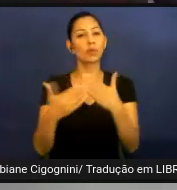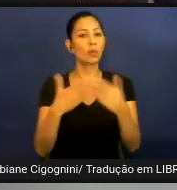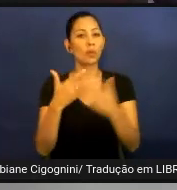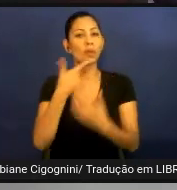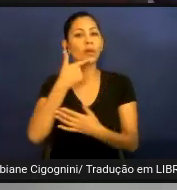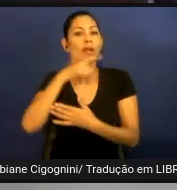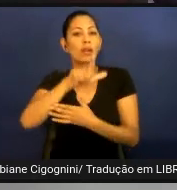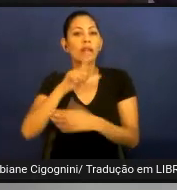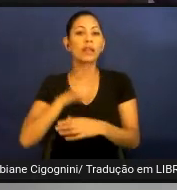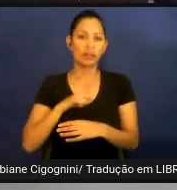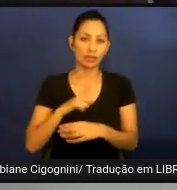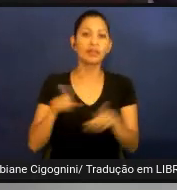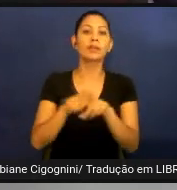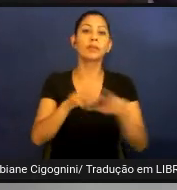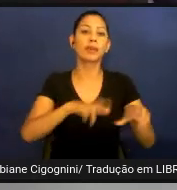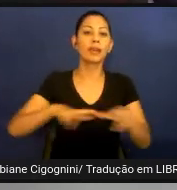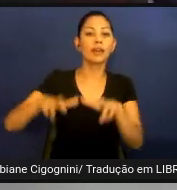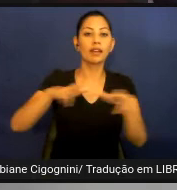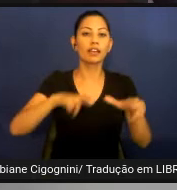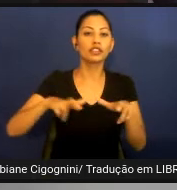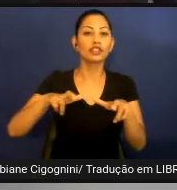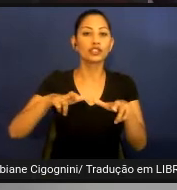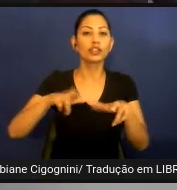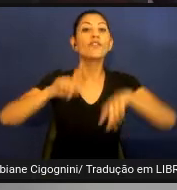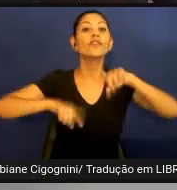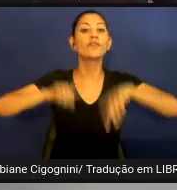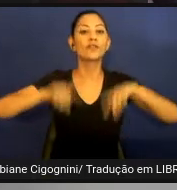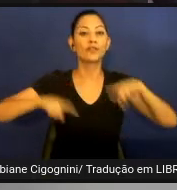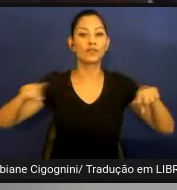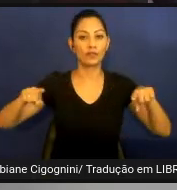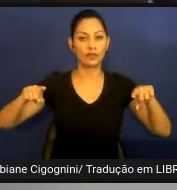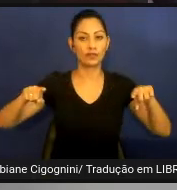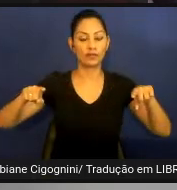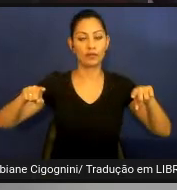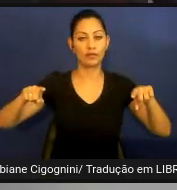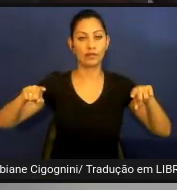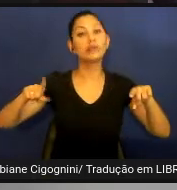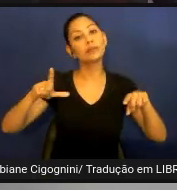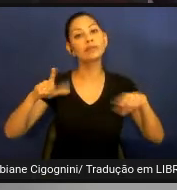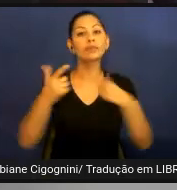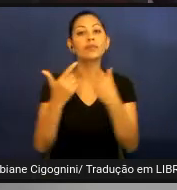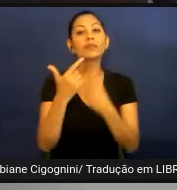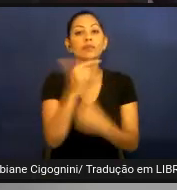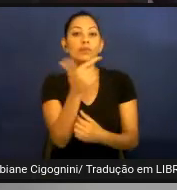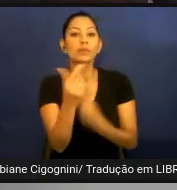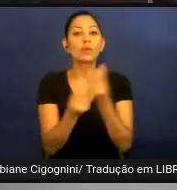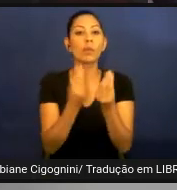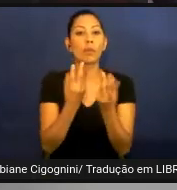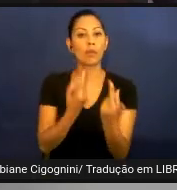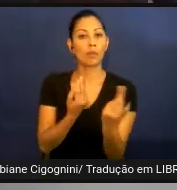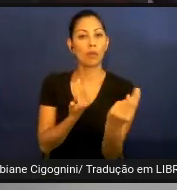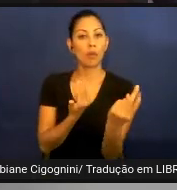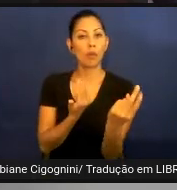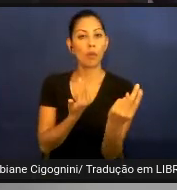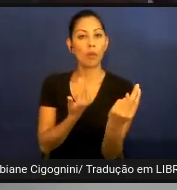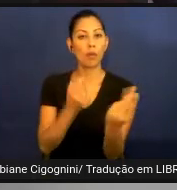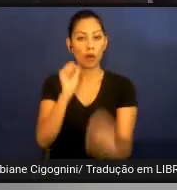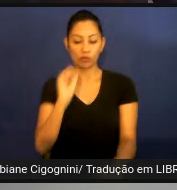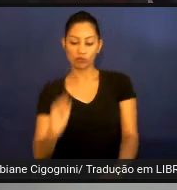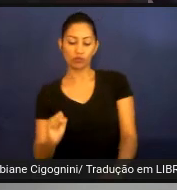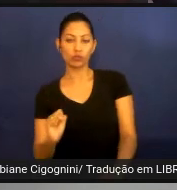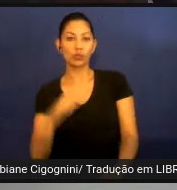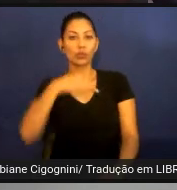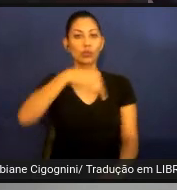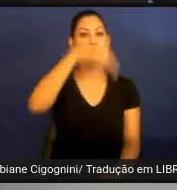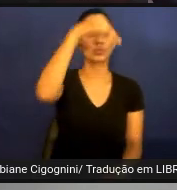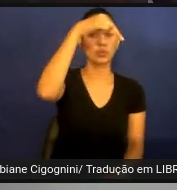ela tem seus regionalismos. Ela não é encontrada da mesma forma no sul e no nordeste,